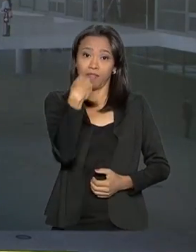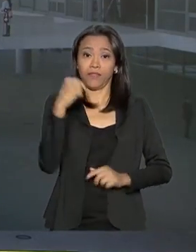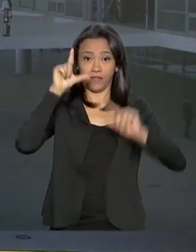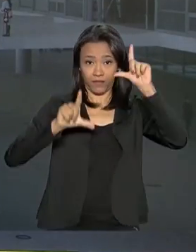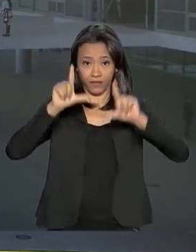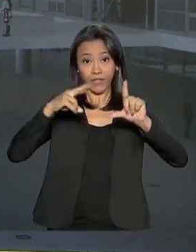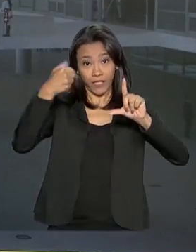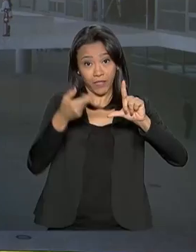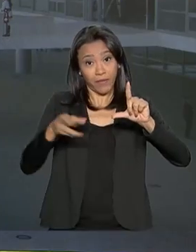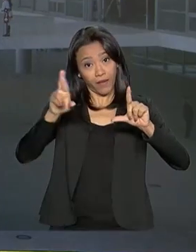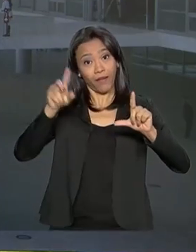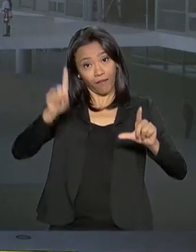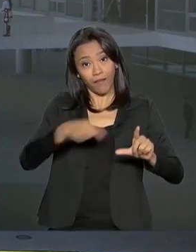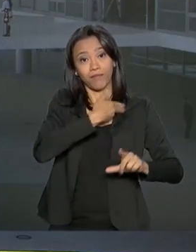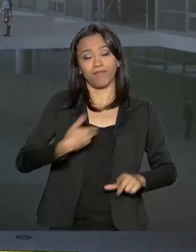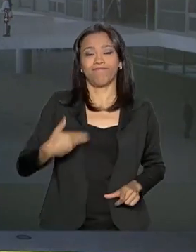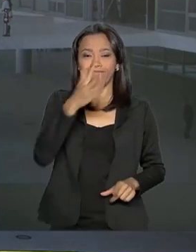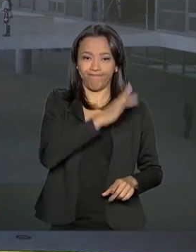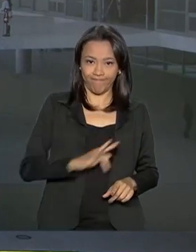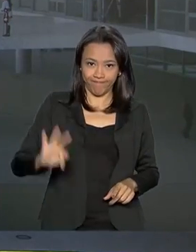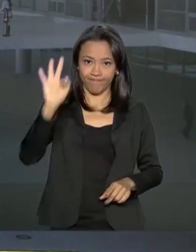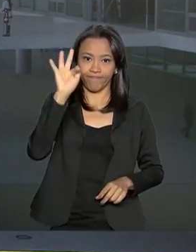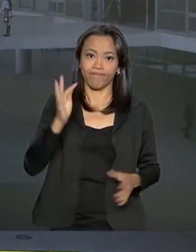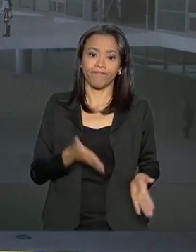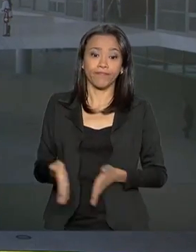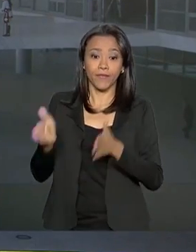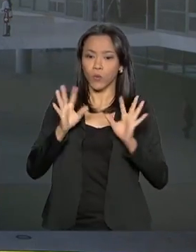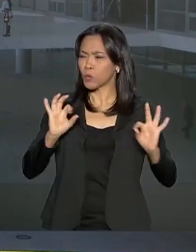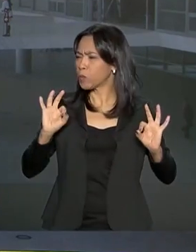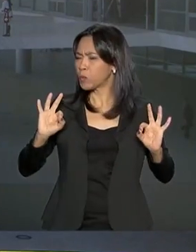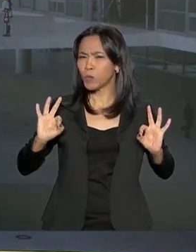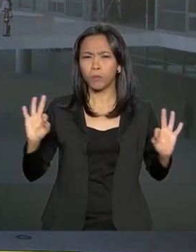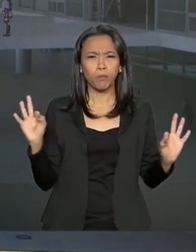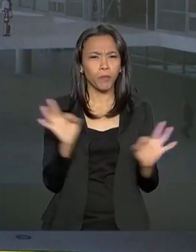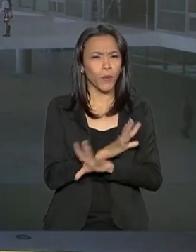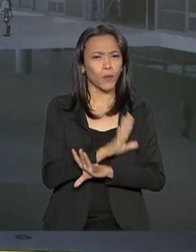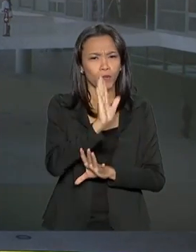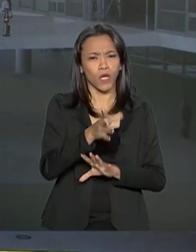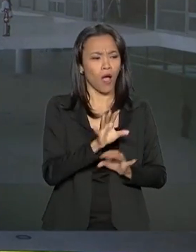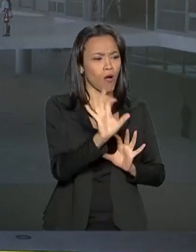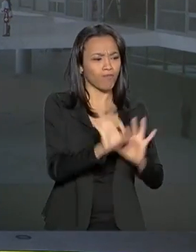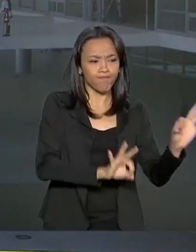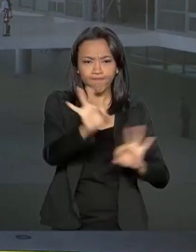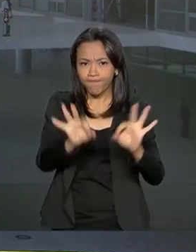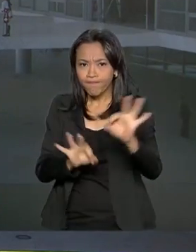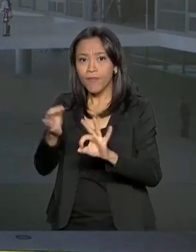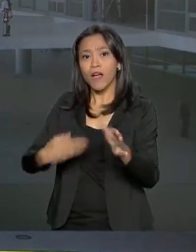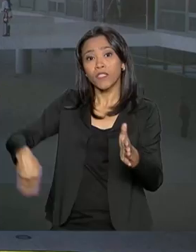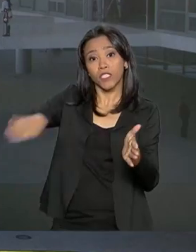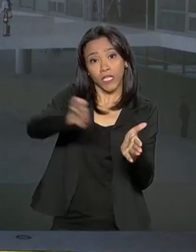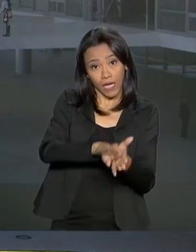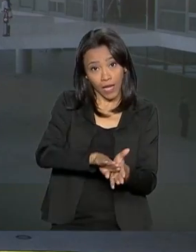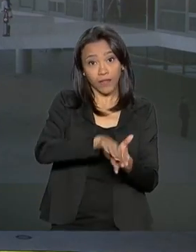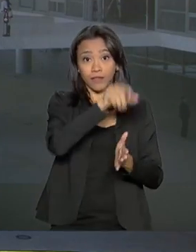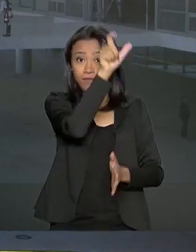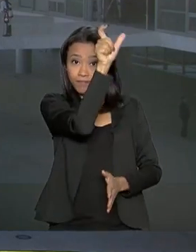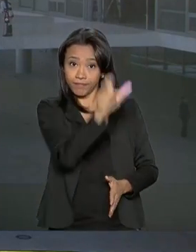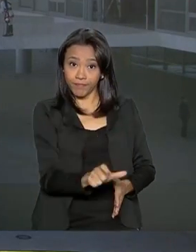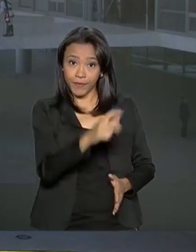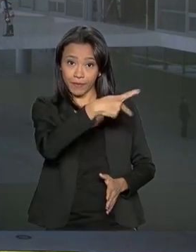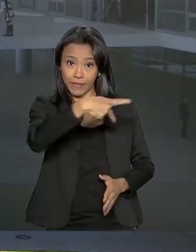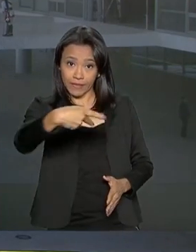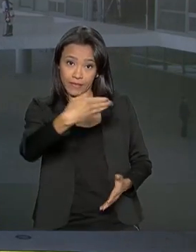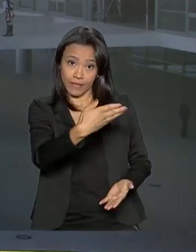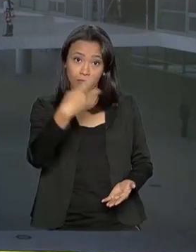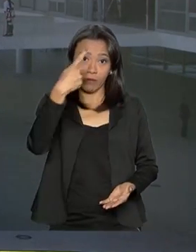NBR e TV do Governo Federal. Olha, aqui já está tudo pronto para a chegada do presidente paraguaio, Mário Ábio do Benítez. Ele deve